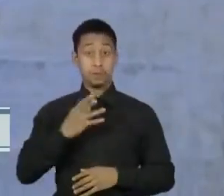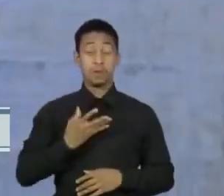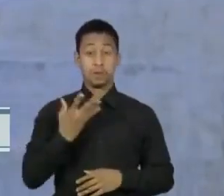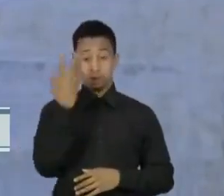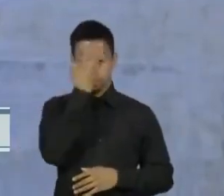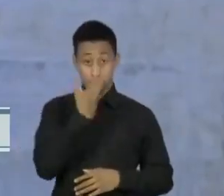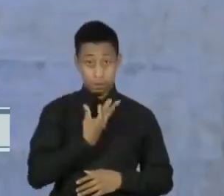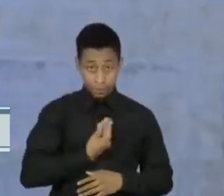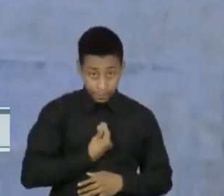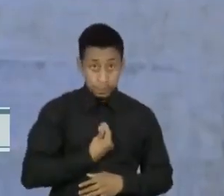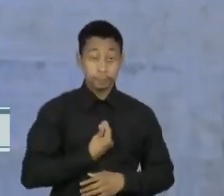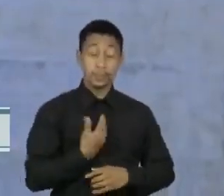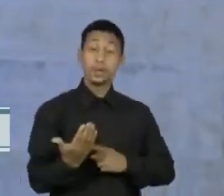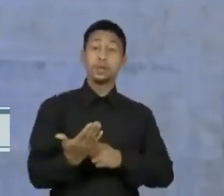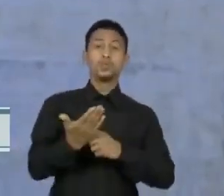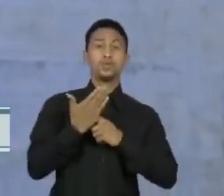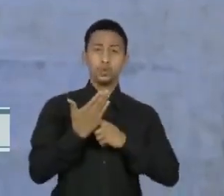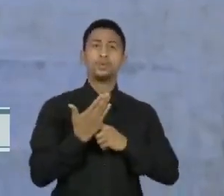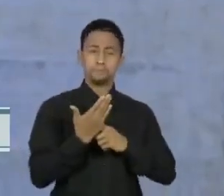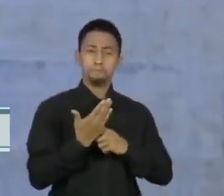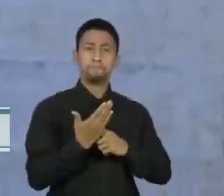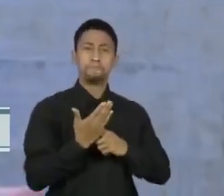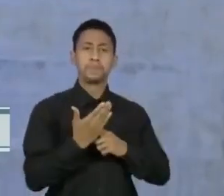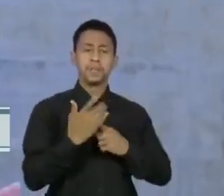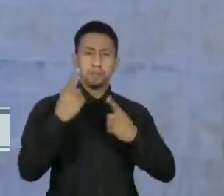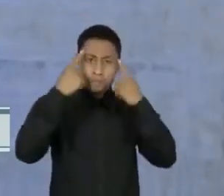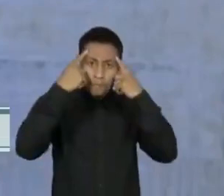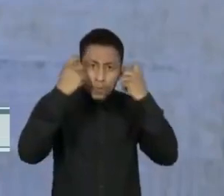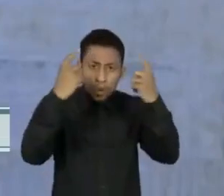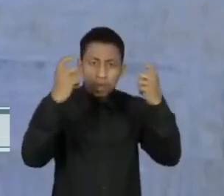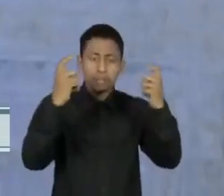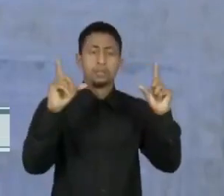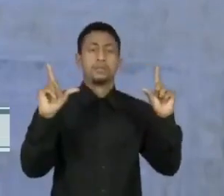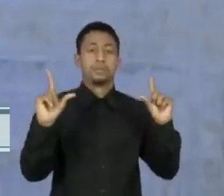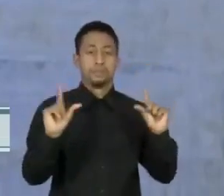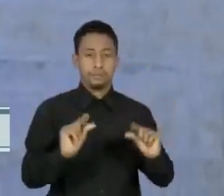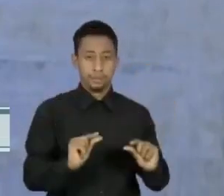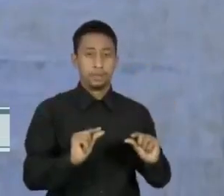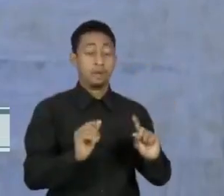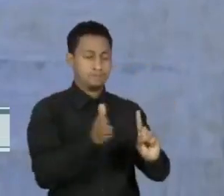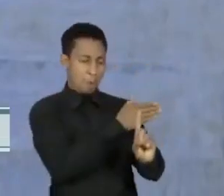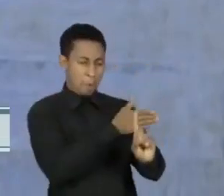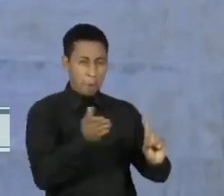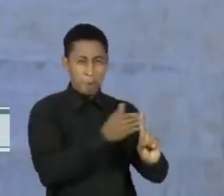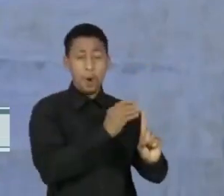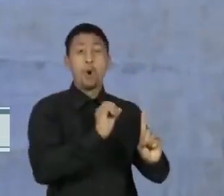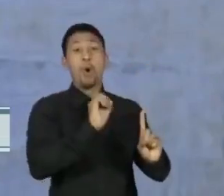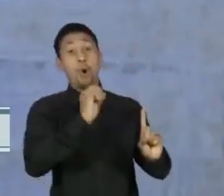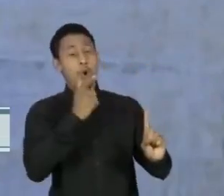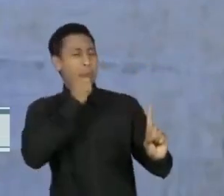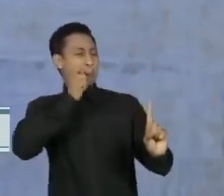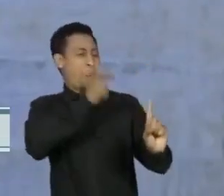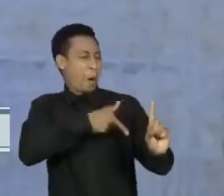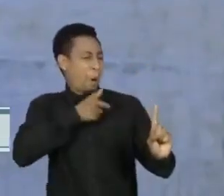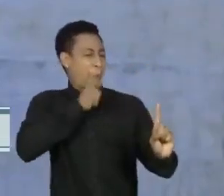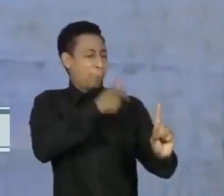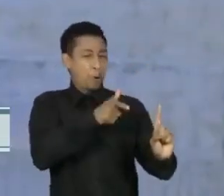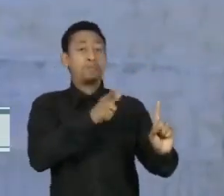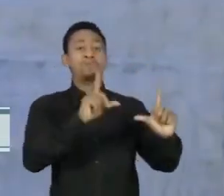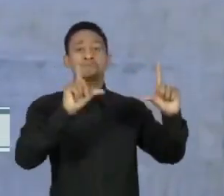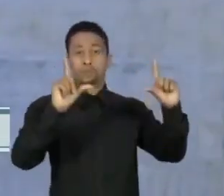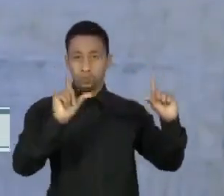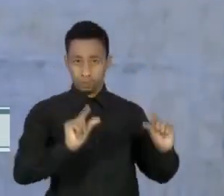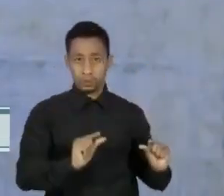meios de redução da violência doméstica, seja ela física ou psicológica. Uma tese de doutorado da